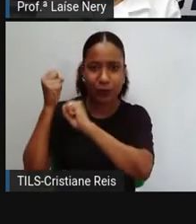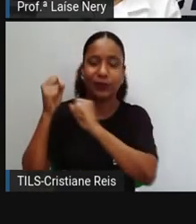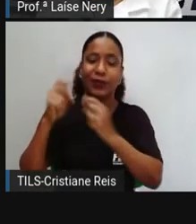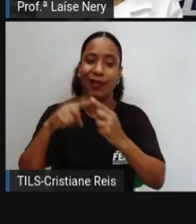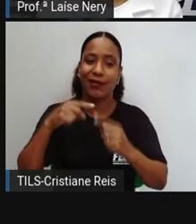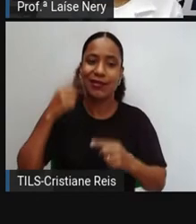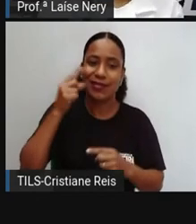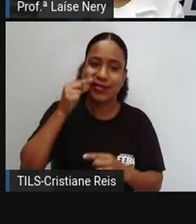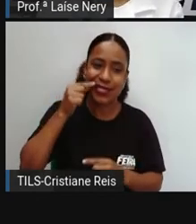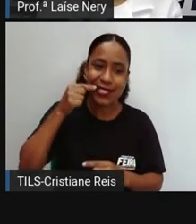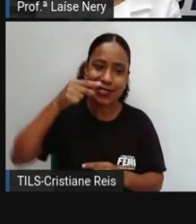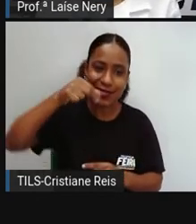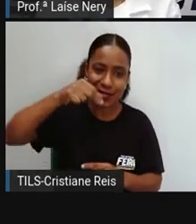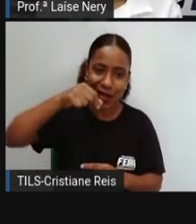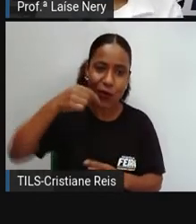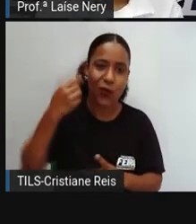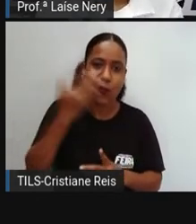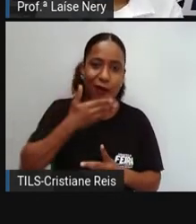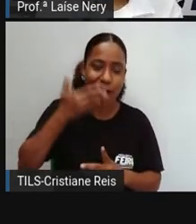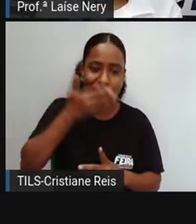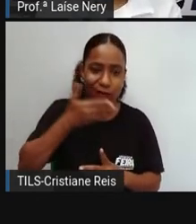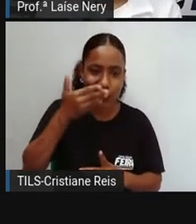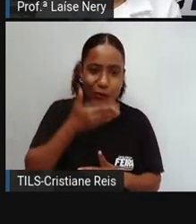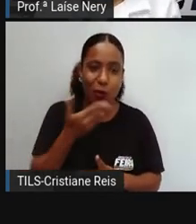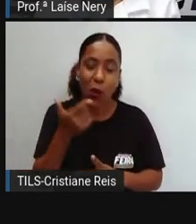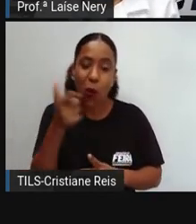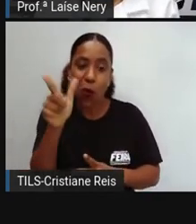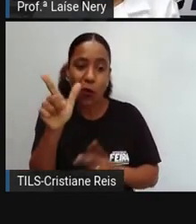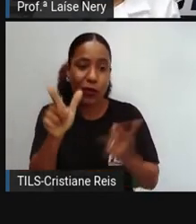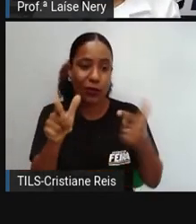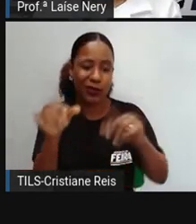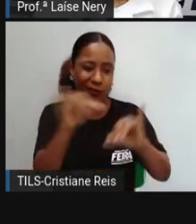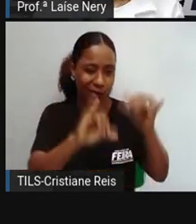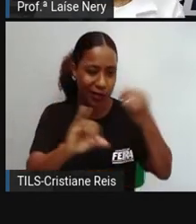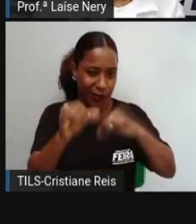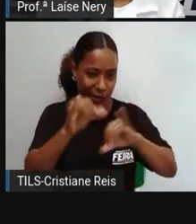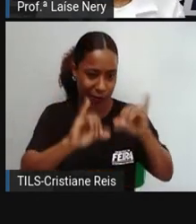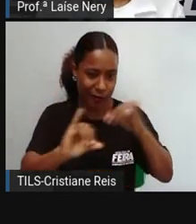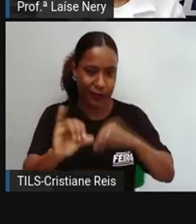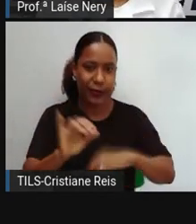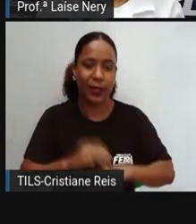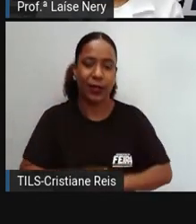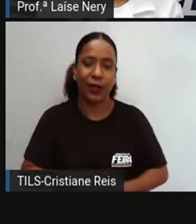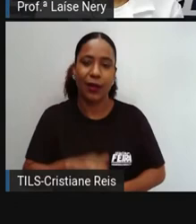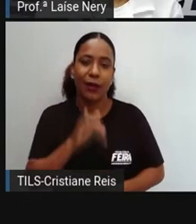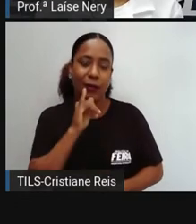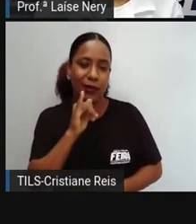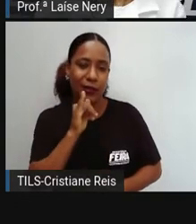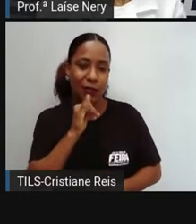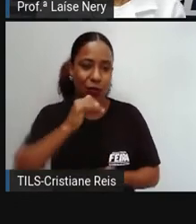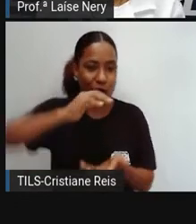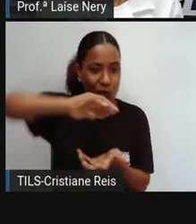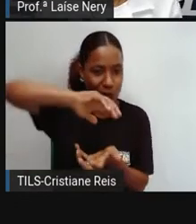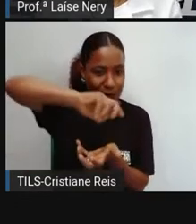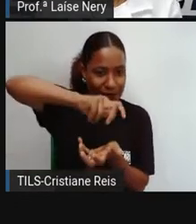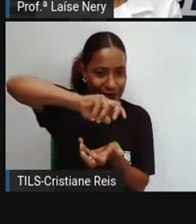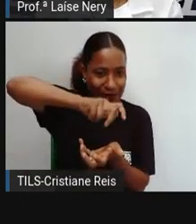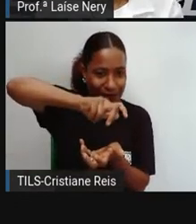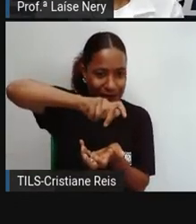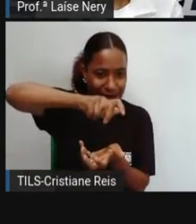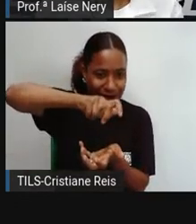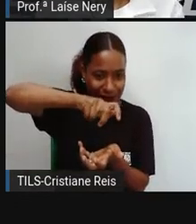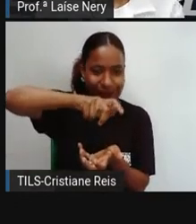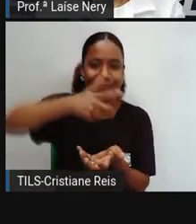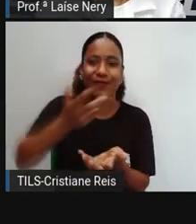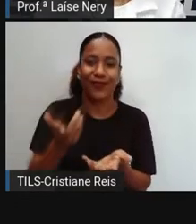sal, açúcares ou outras substâncias. Por exemplo, conservas, defumados, se tiver algum